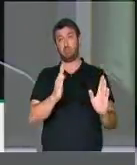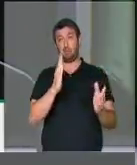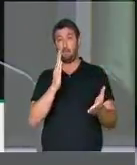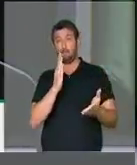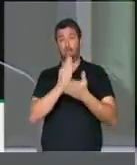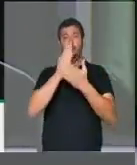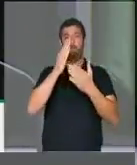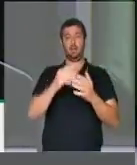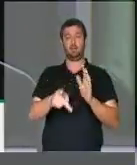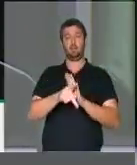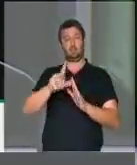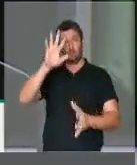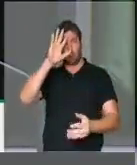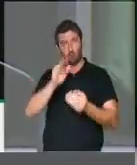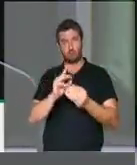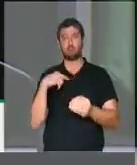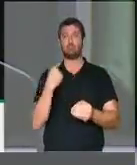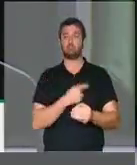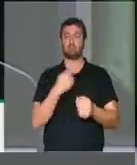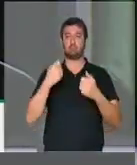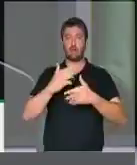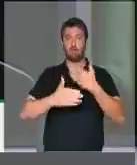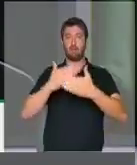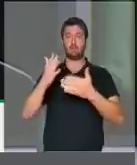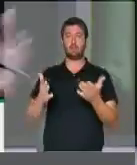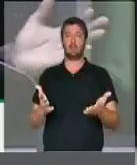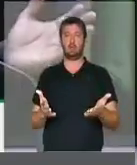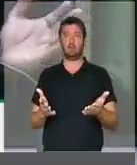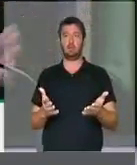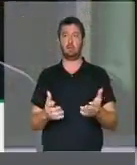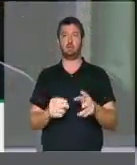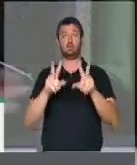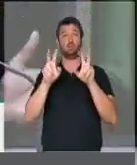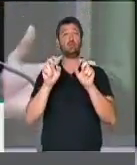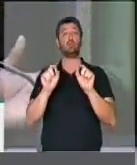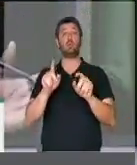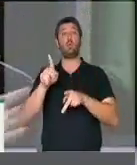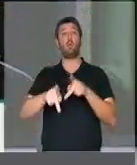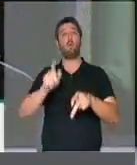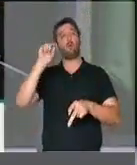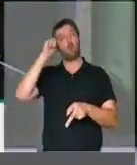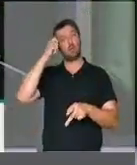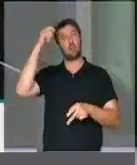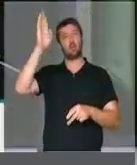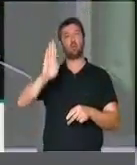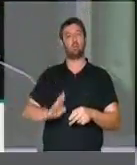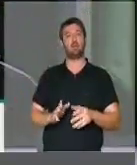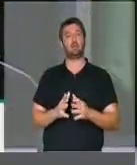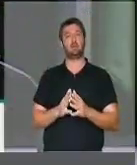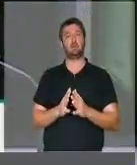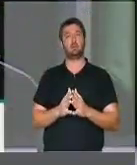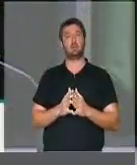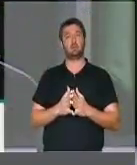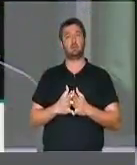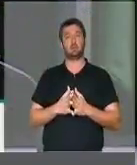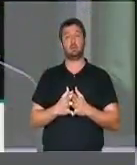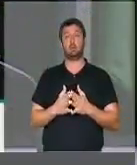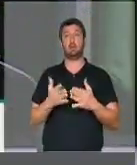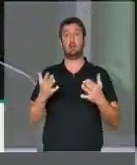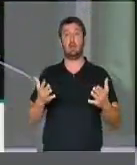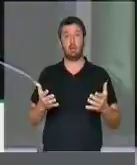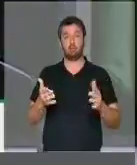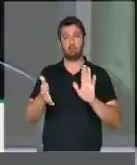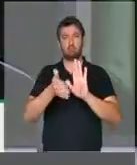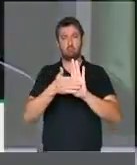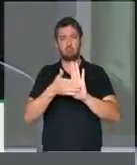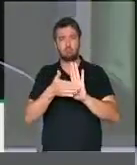decisiva de uma compreensão que nós já avançamos do papel do povo negro neste país. E ao